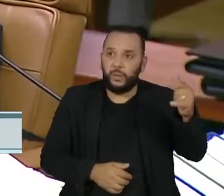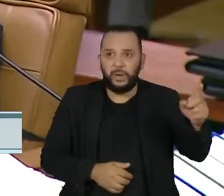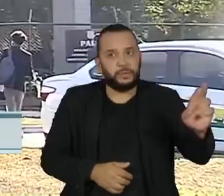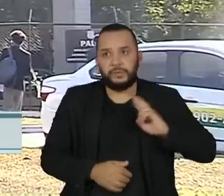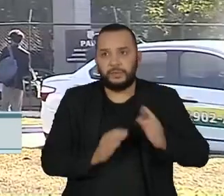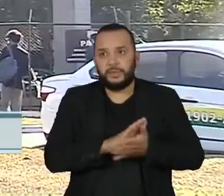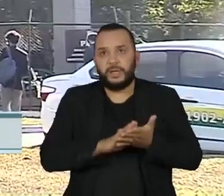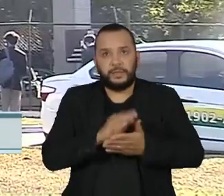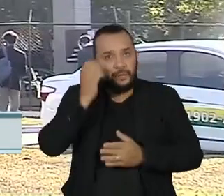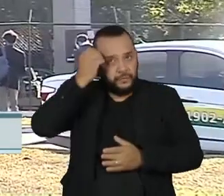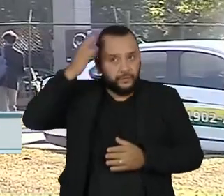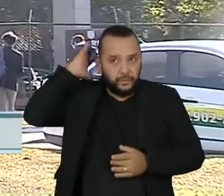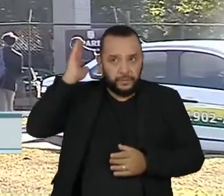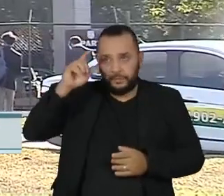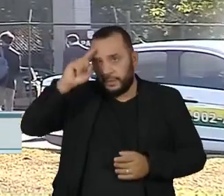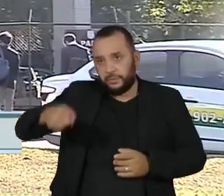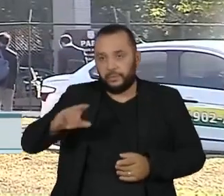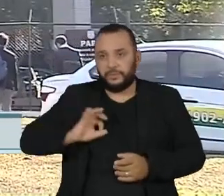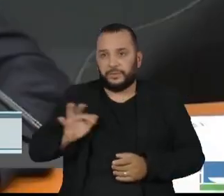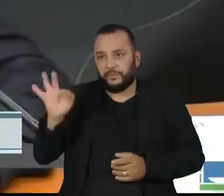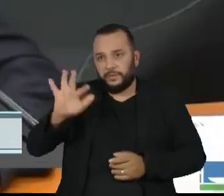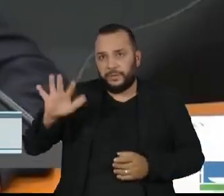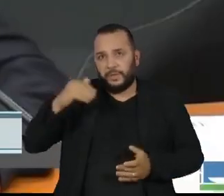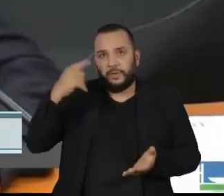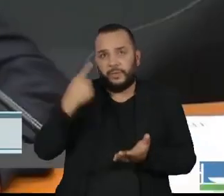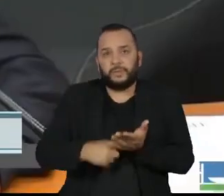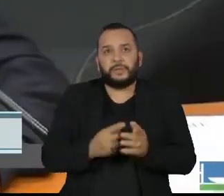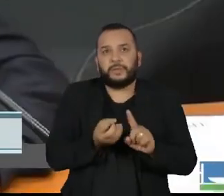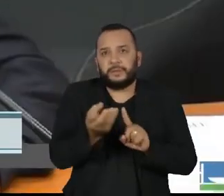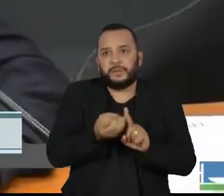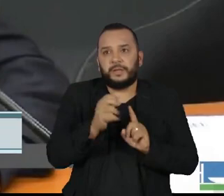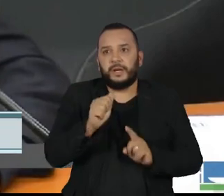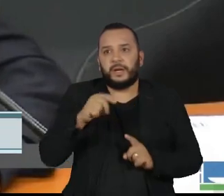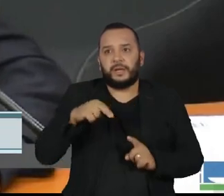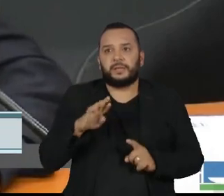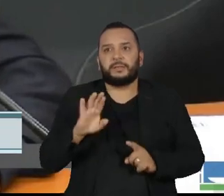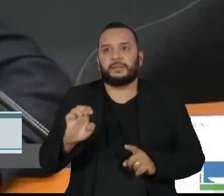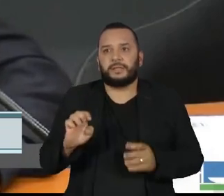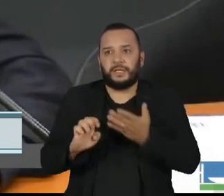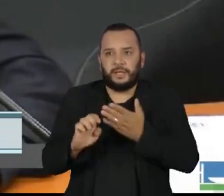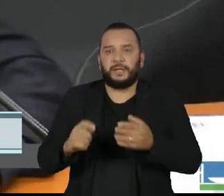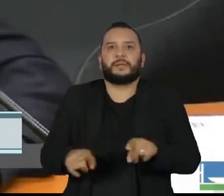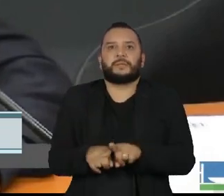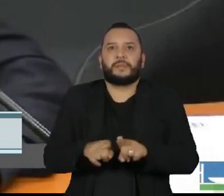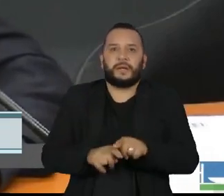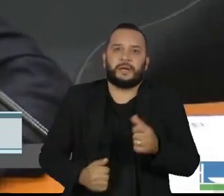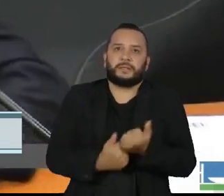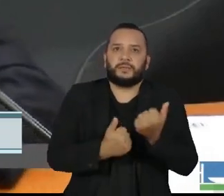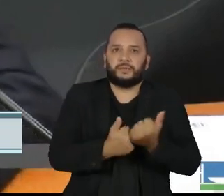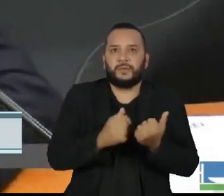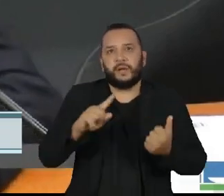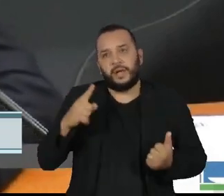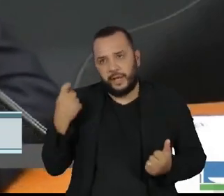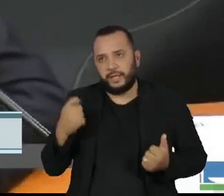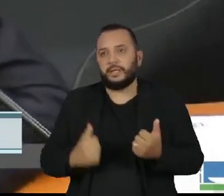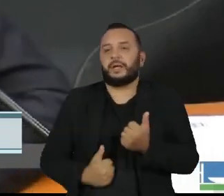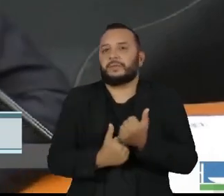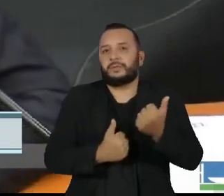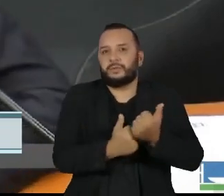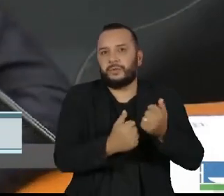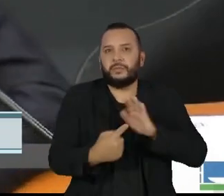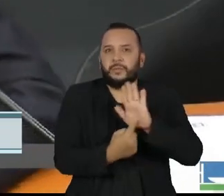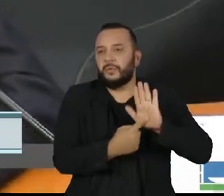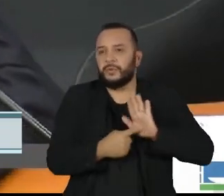dois meses para que a Polícia Federal marque depoimentos do deputado André Janones de assessores e de ex-assessores para que sejam